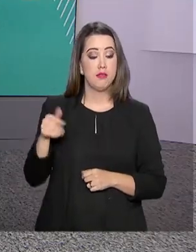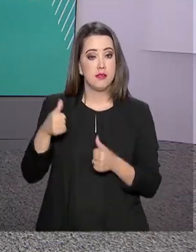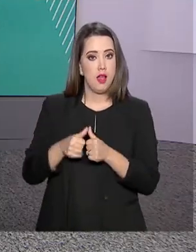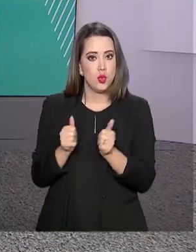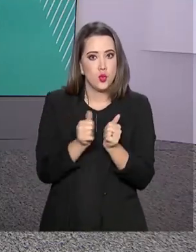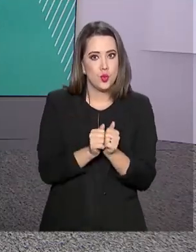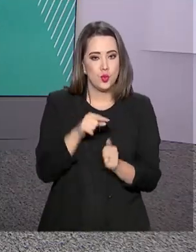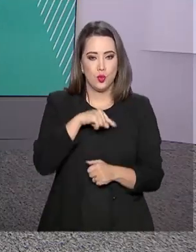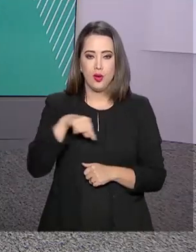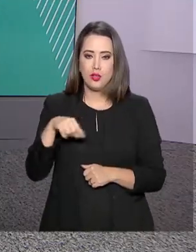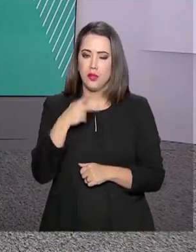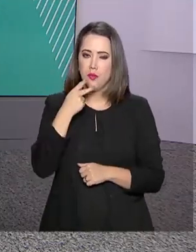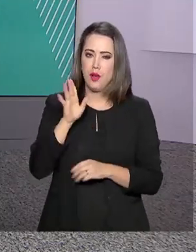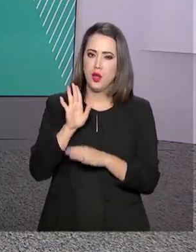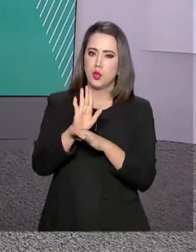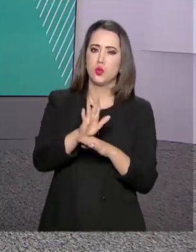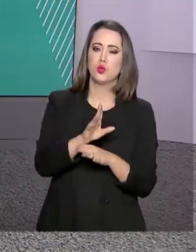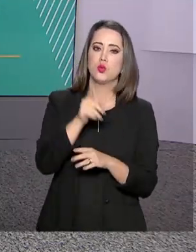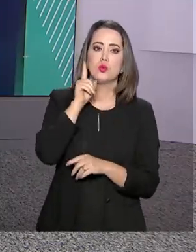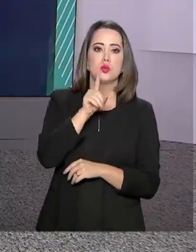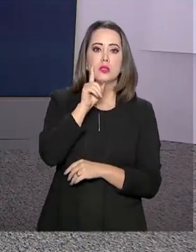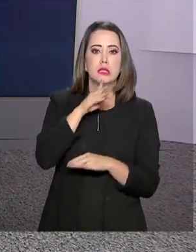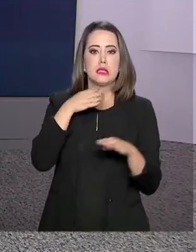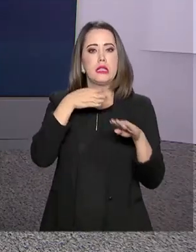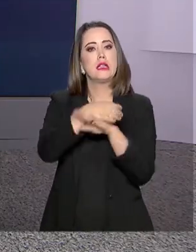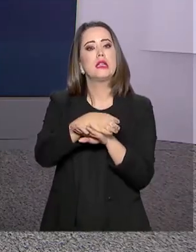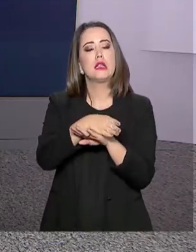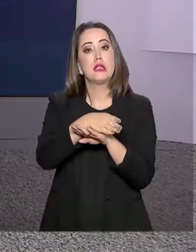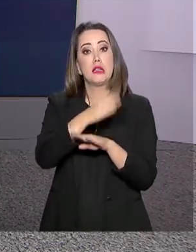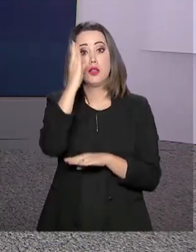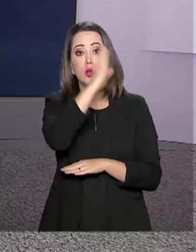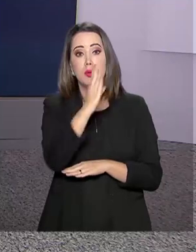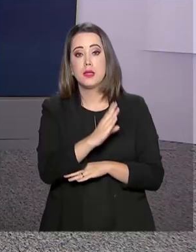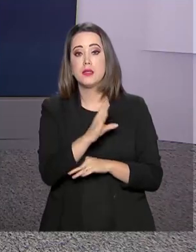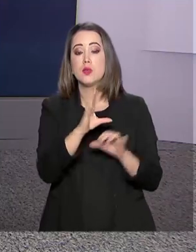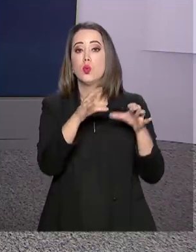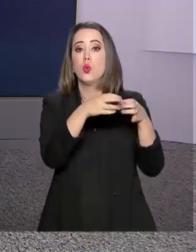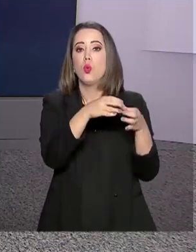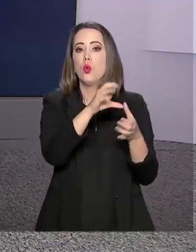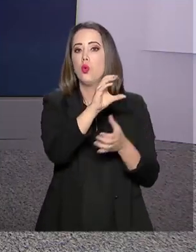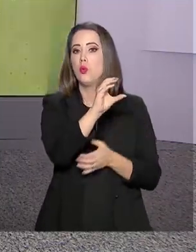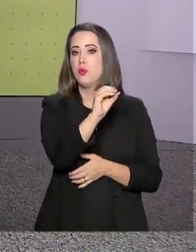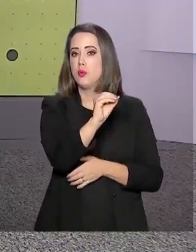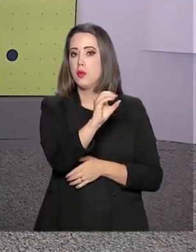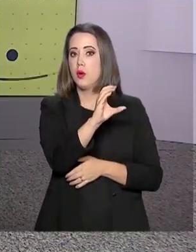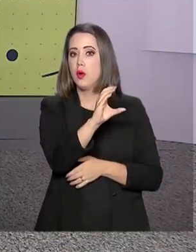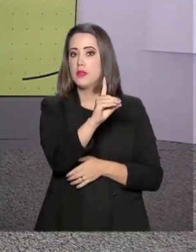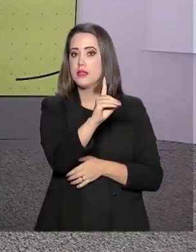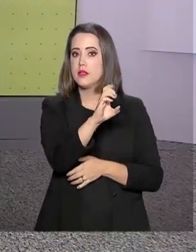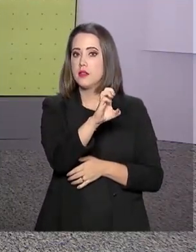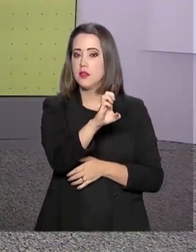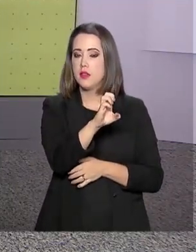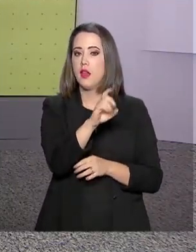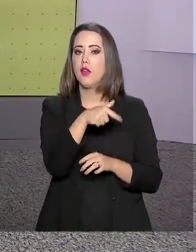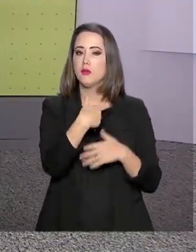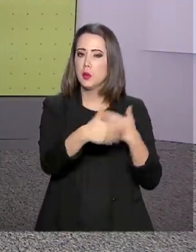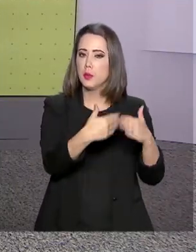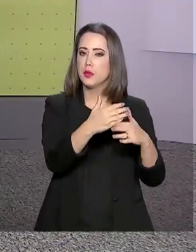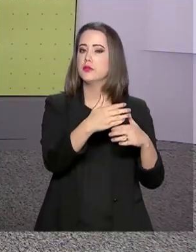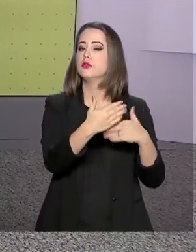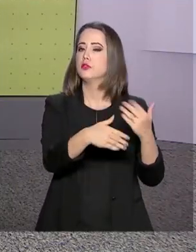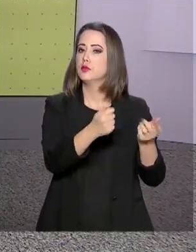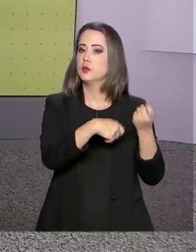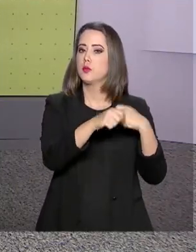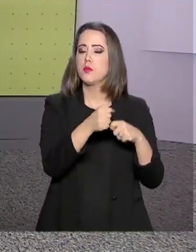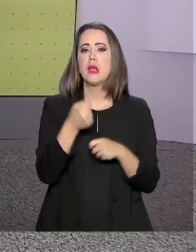falar do apoio dos Estados Unidos à entrada do Brasil na OCDE, a Organização para a Cooperação e o Desenvolvimento Econômico.